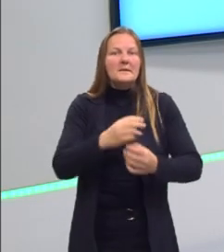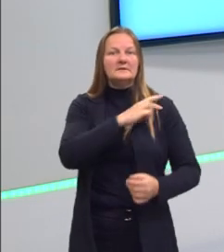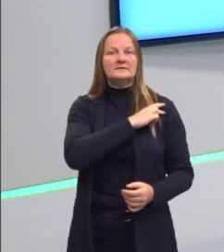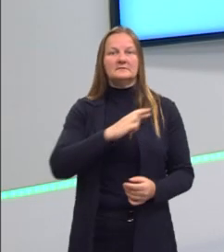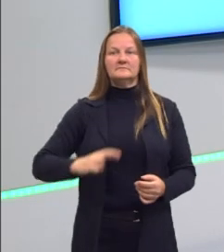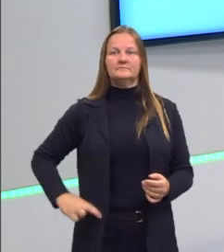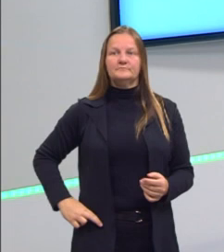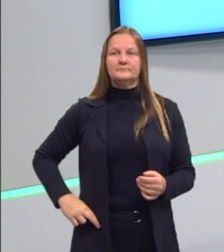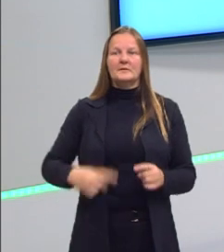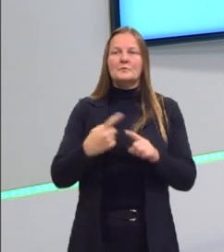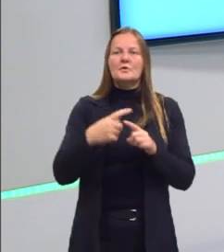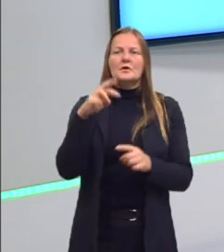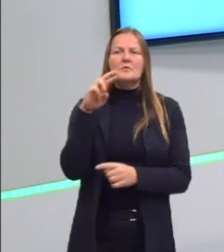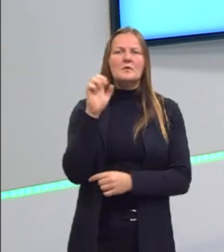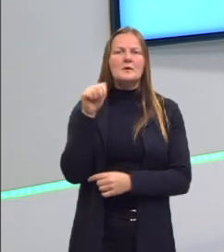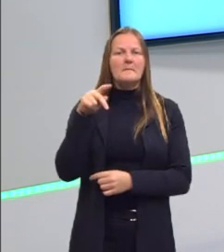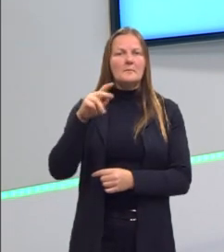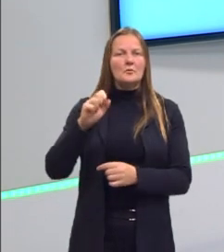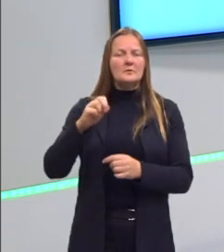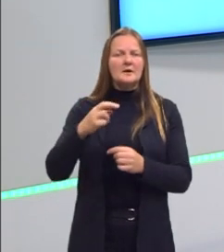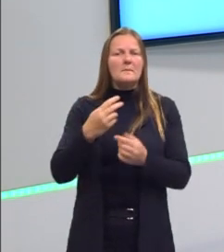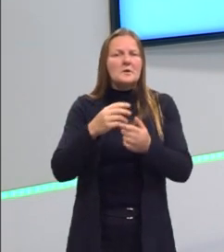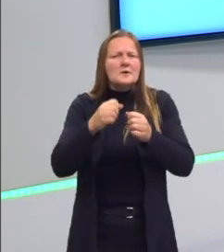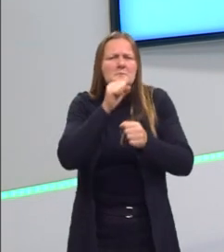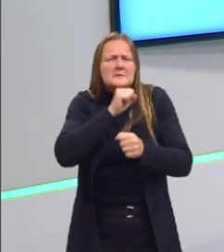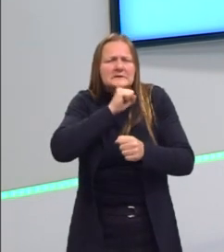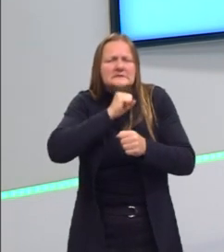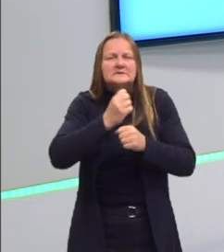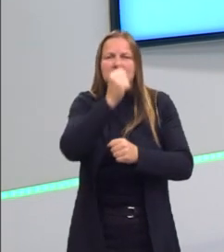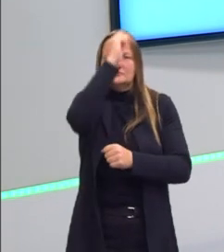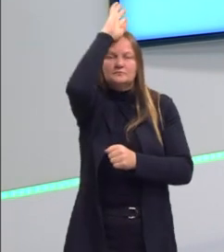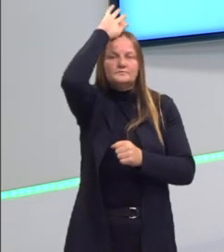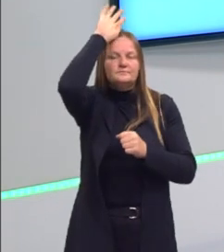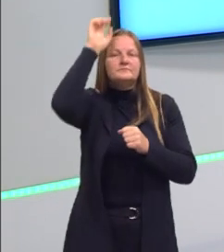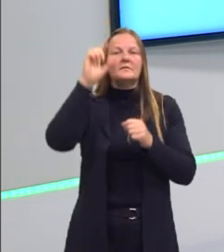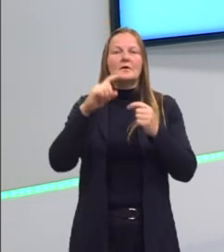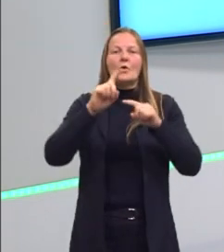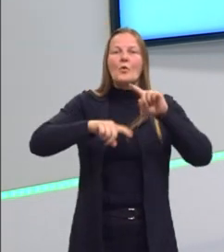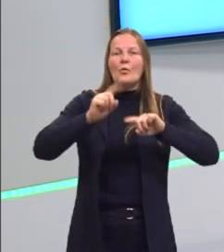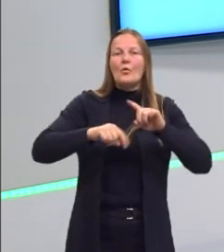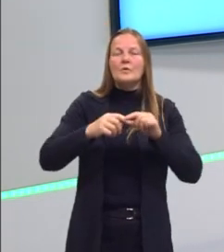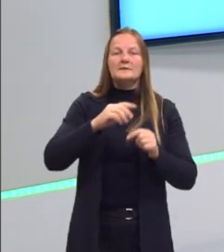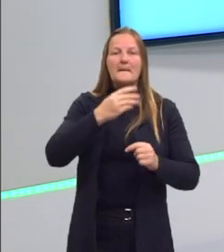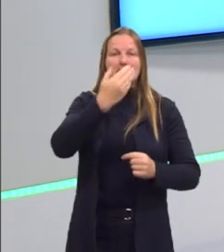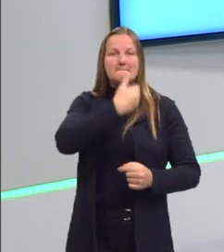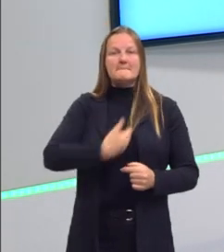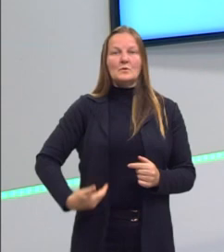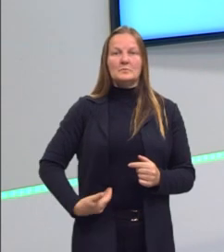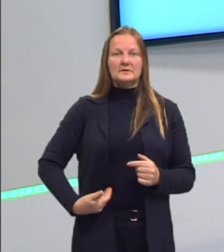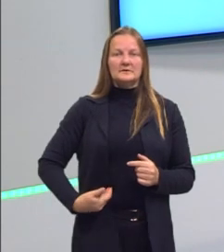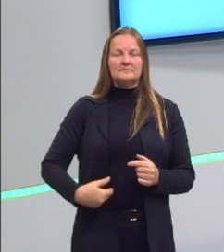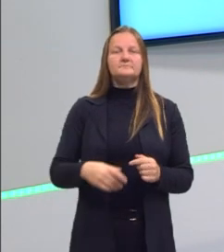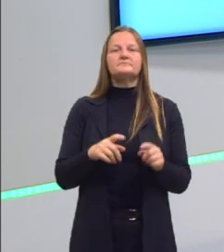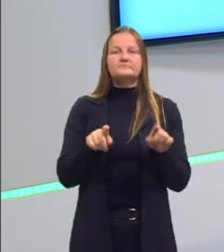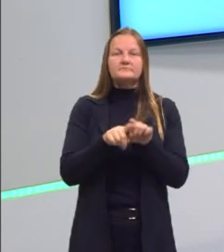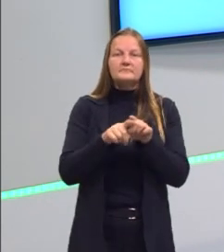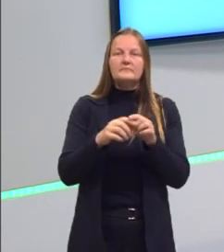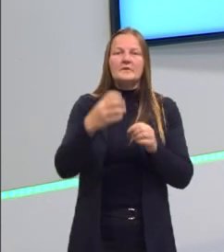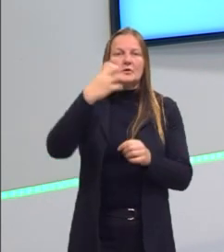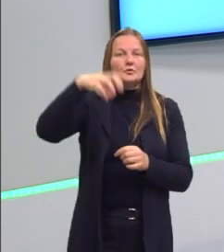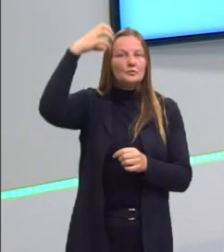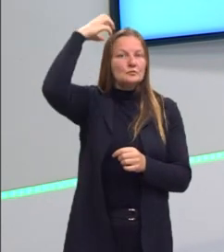vem lá da Roma Antiga, do latim, que significa coisa pública. Então, na